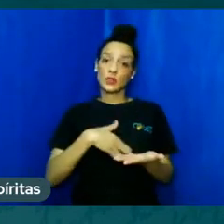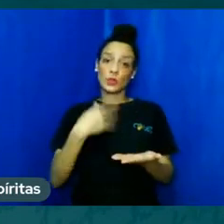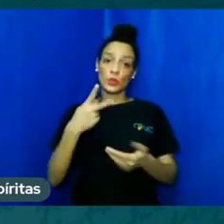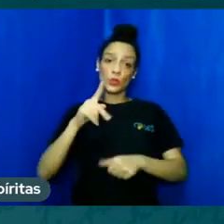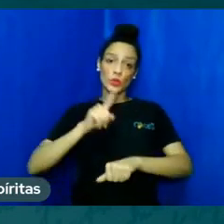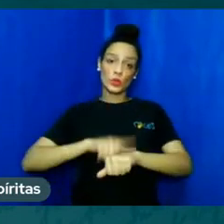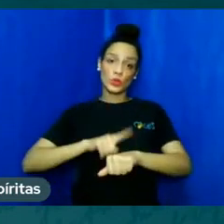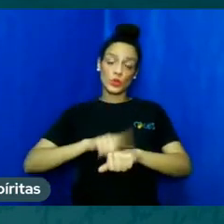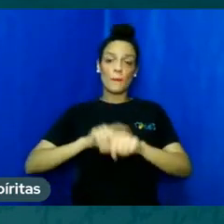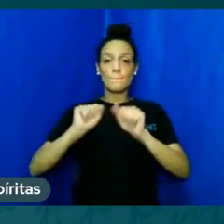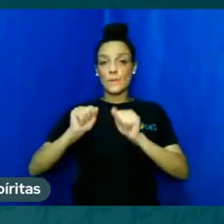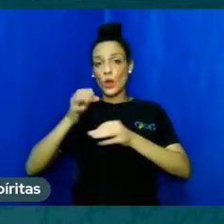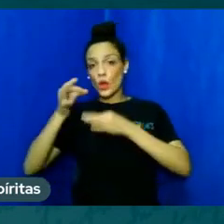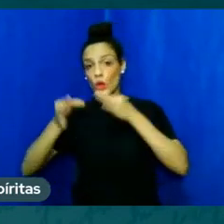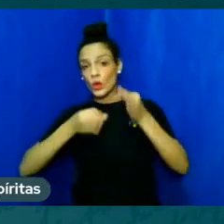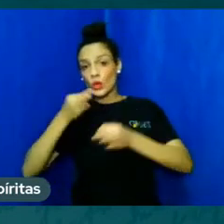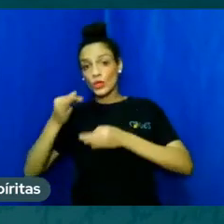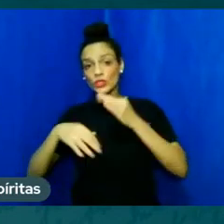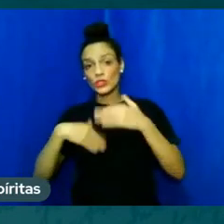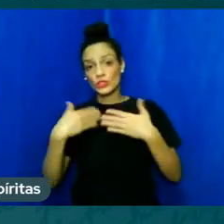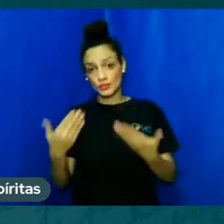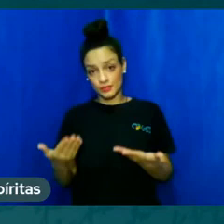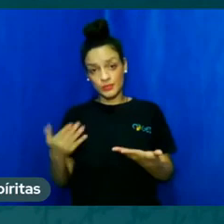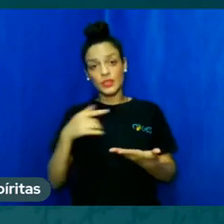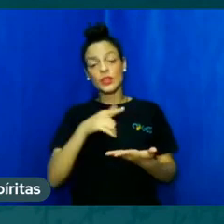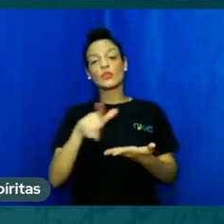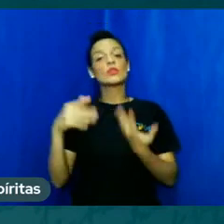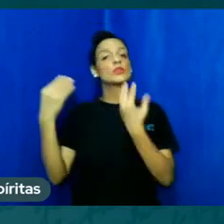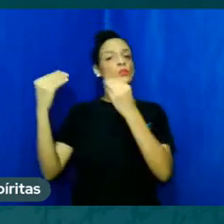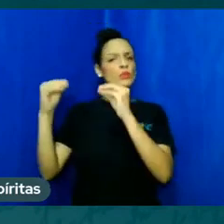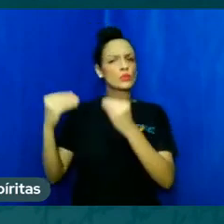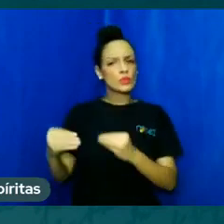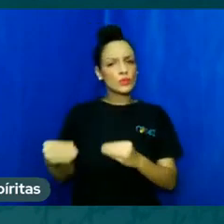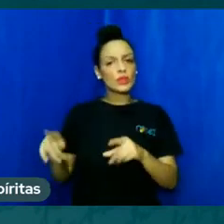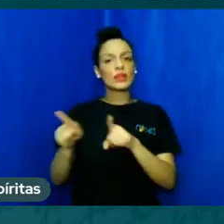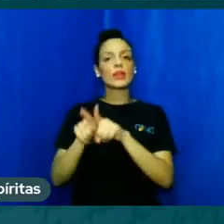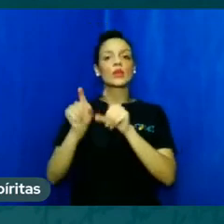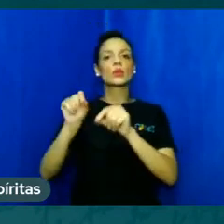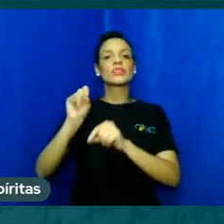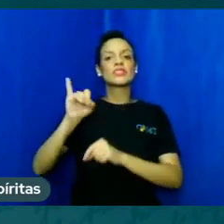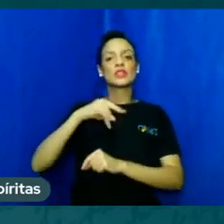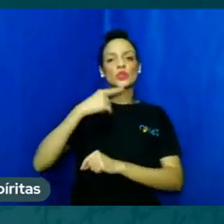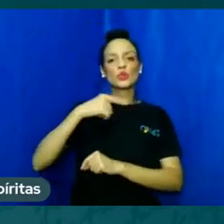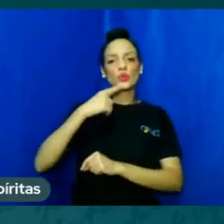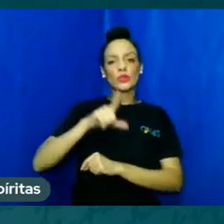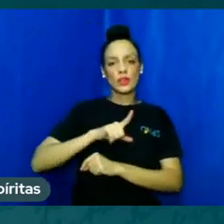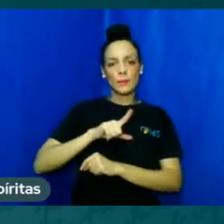Façam seus comentários e coloquem aqui também as perguntas que vocês tiverem.